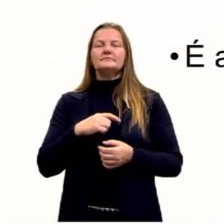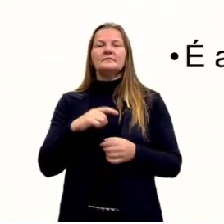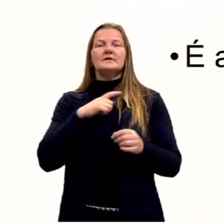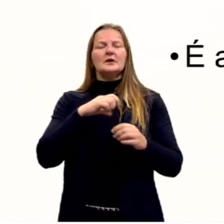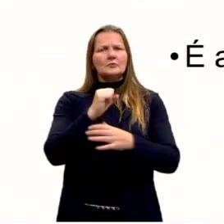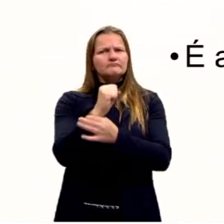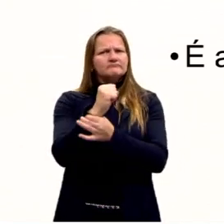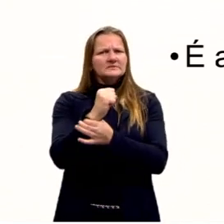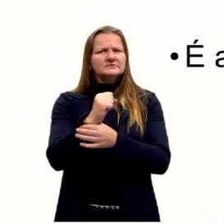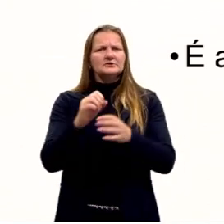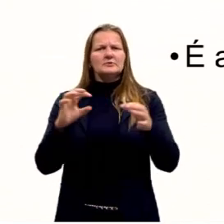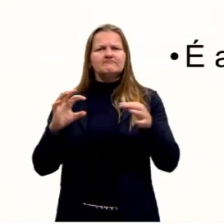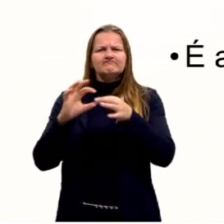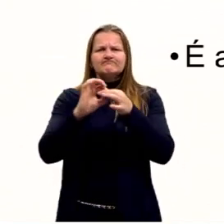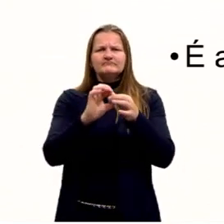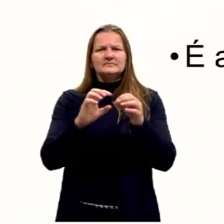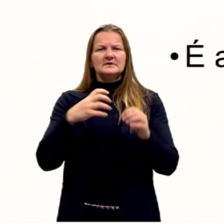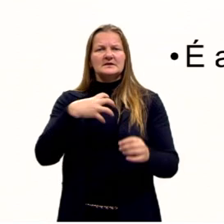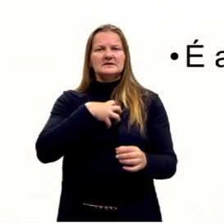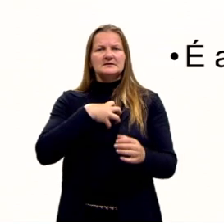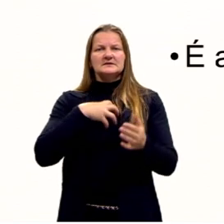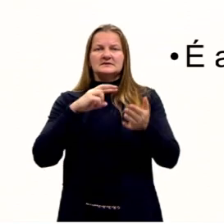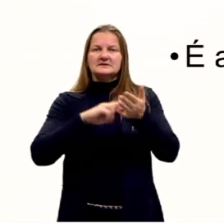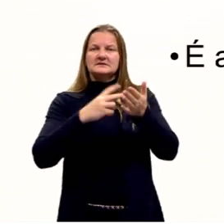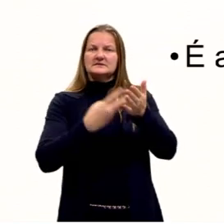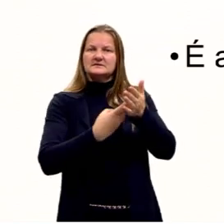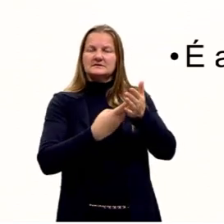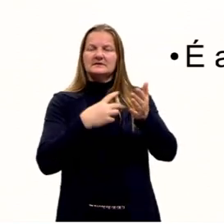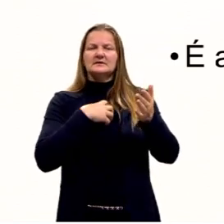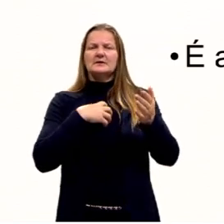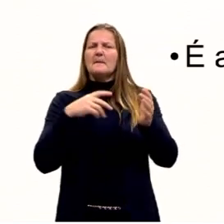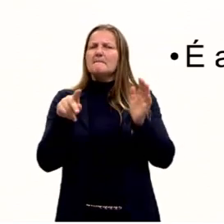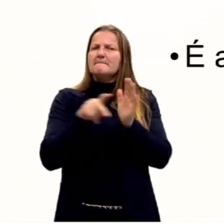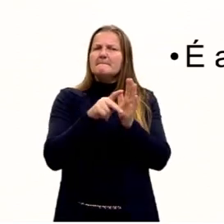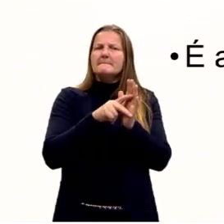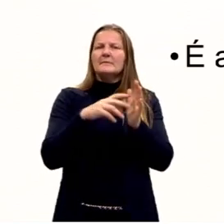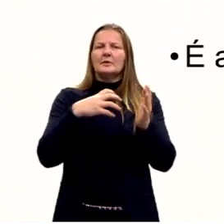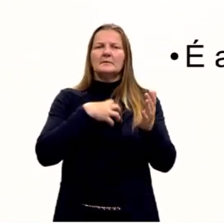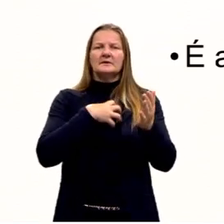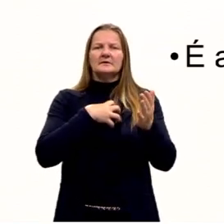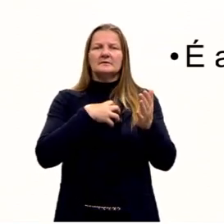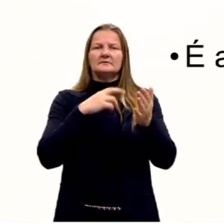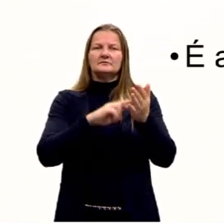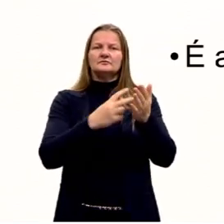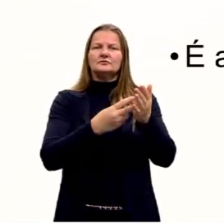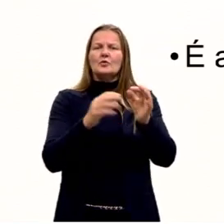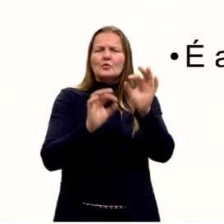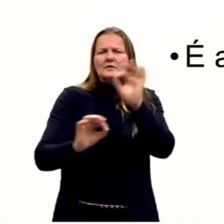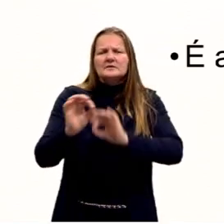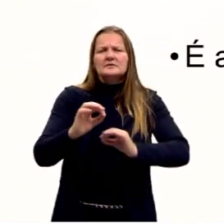de garantir a unidade semântica e a organização de um texto.